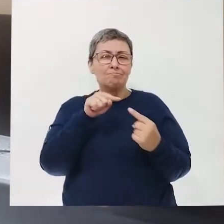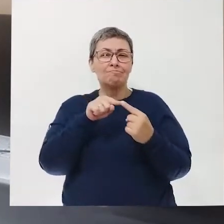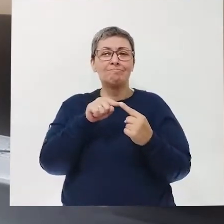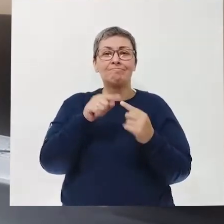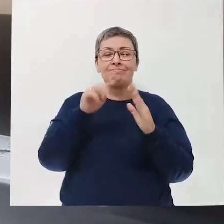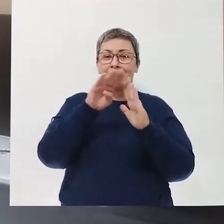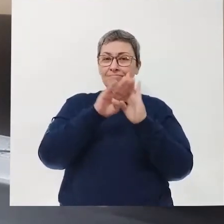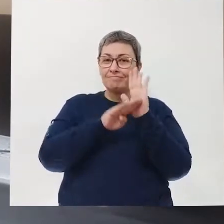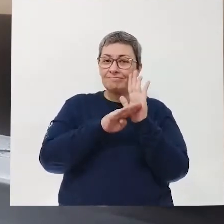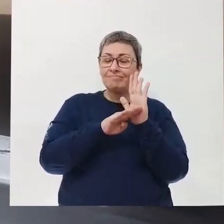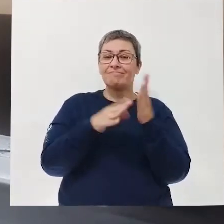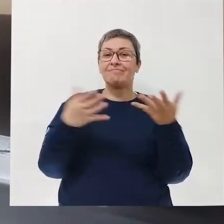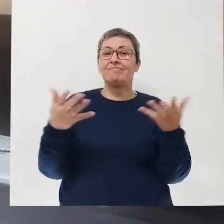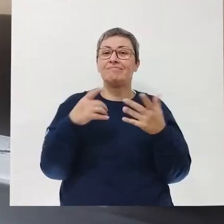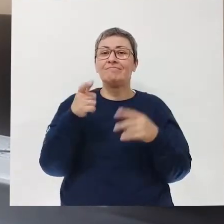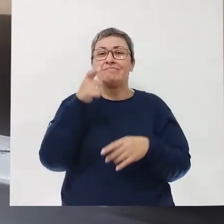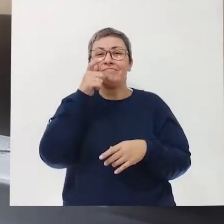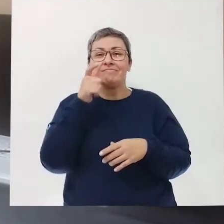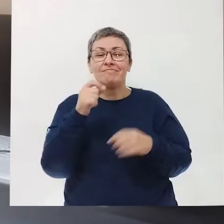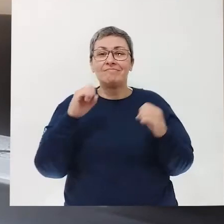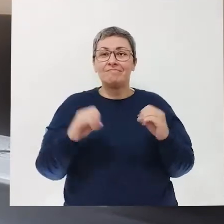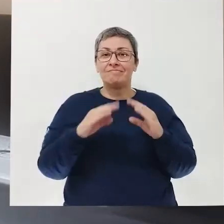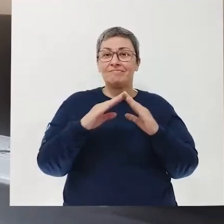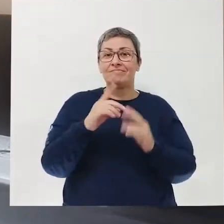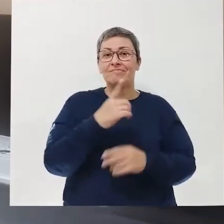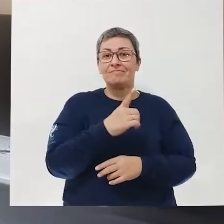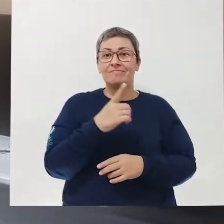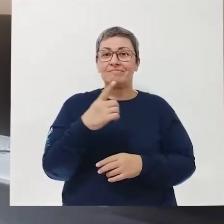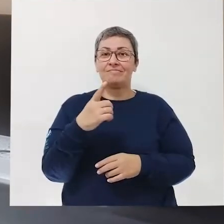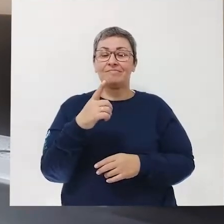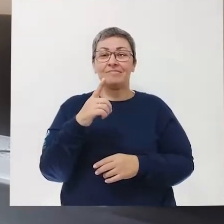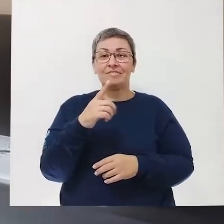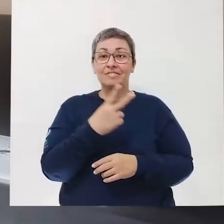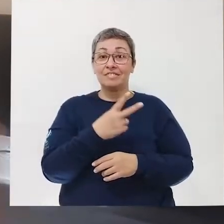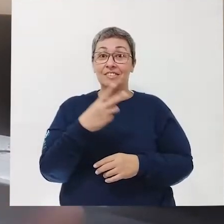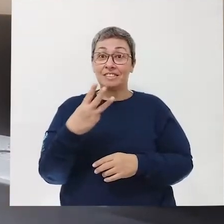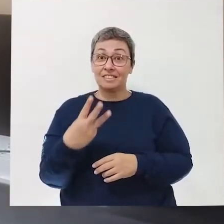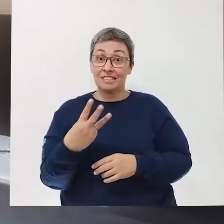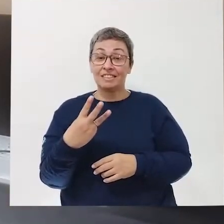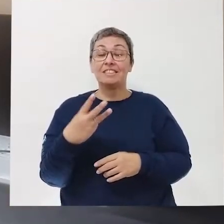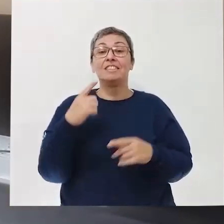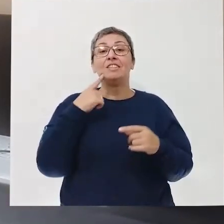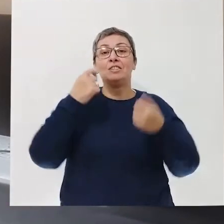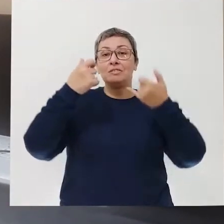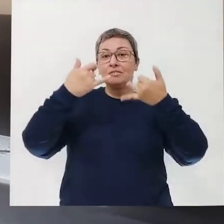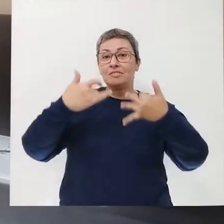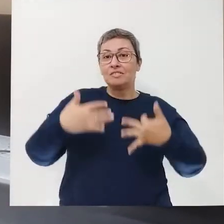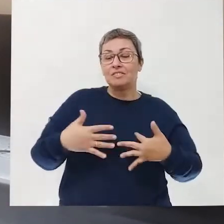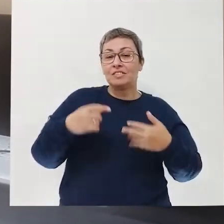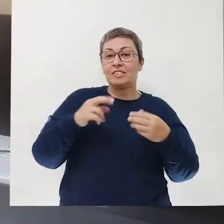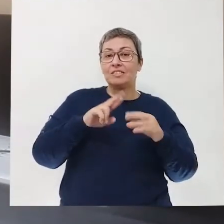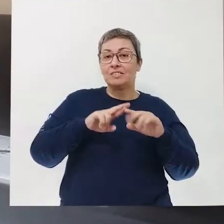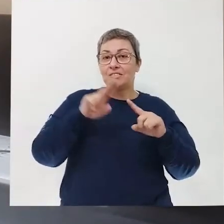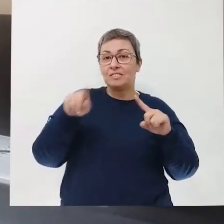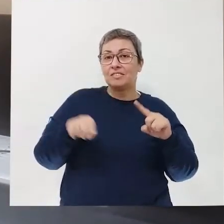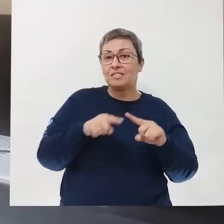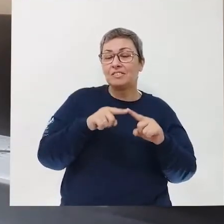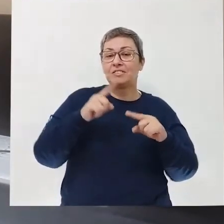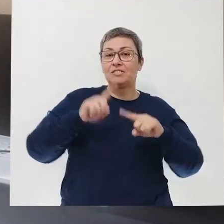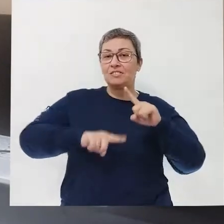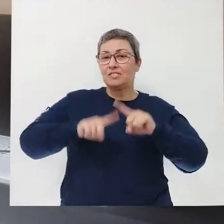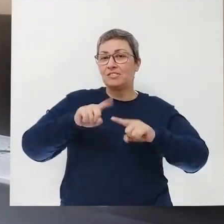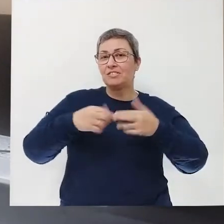programação. Ela assistiu o programa do dia 23, onde a gente falava um pouco sobre reciclagem de